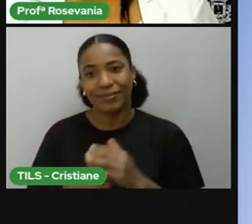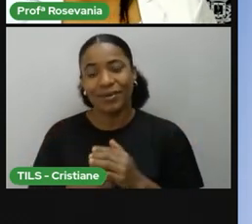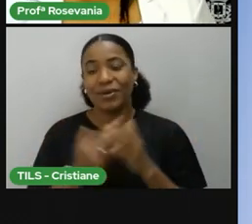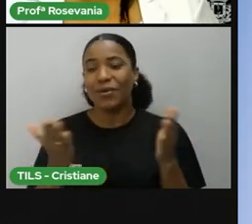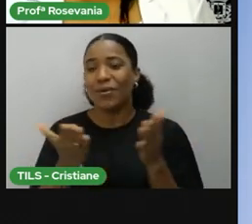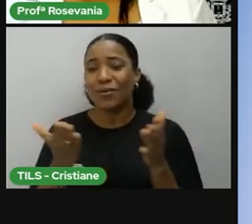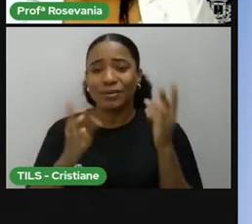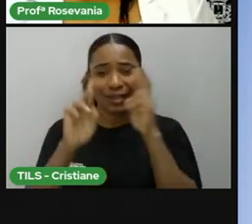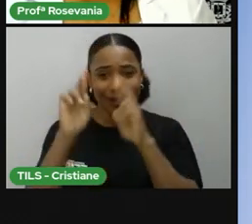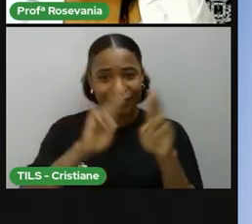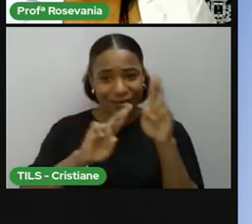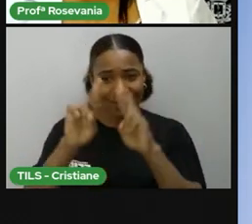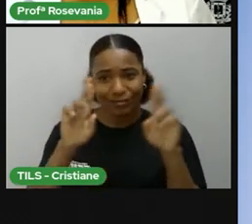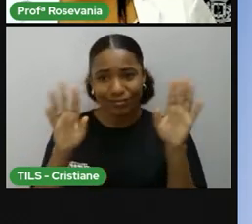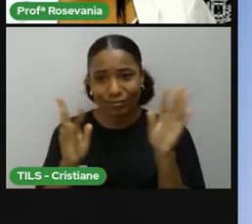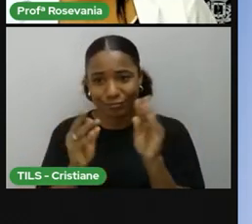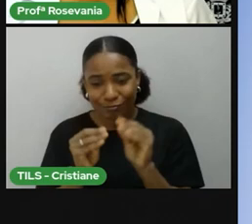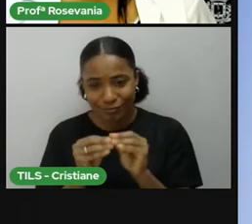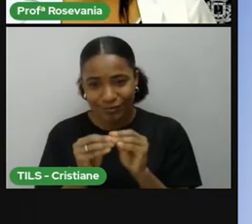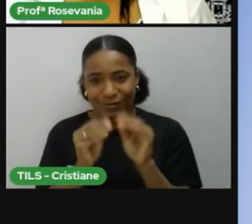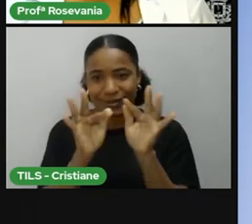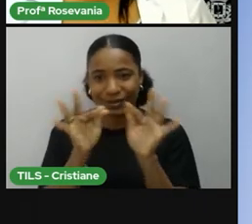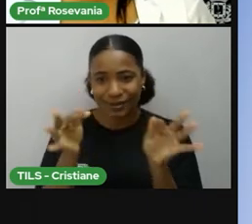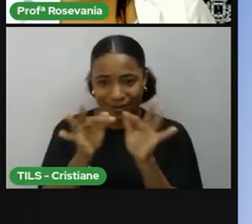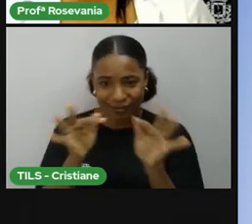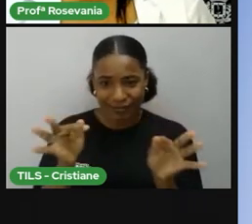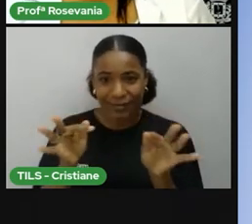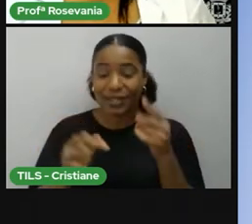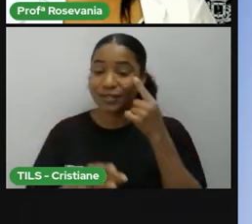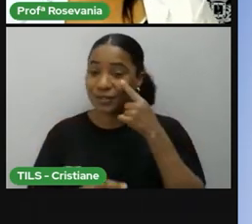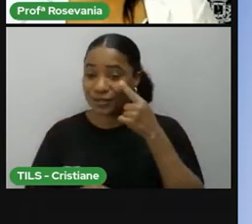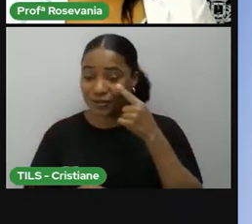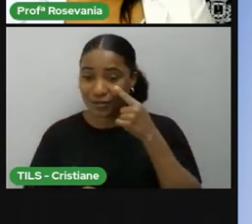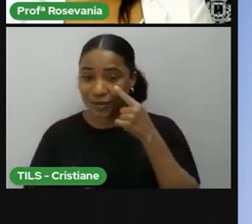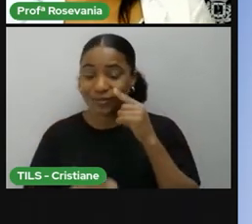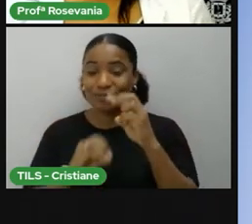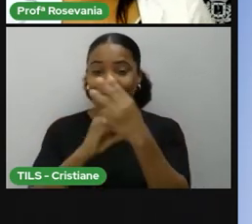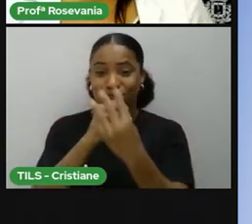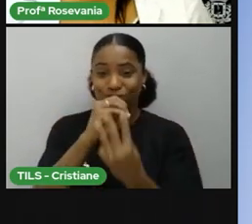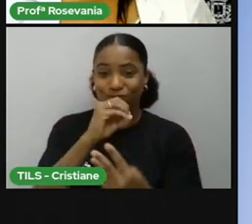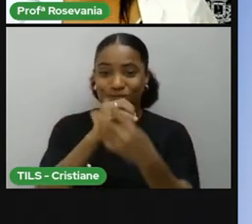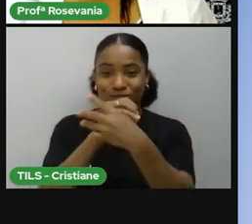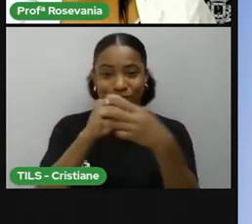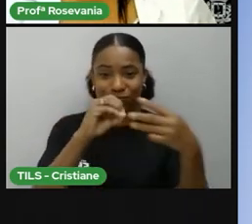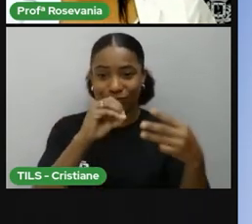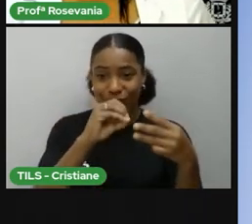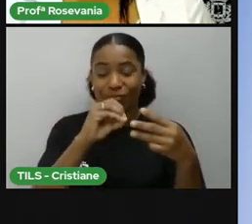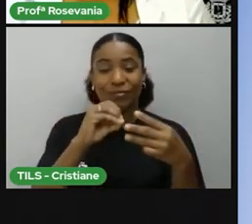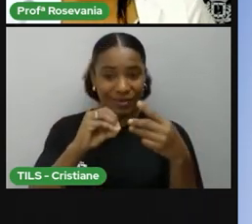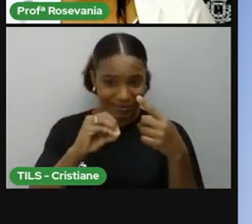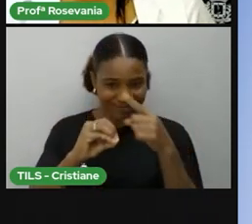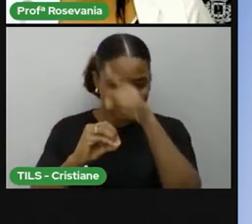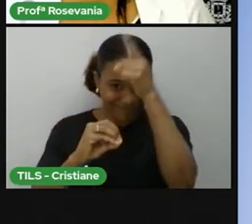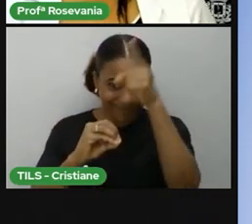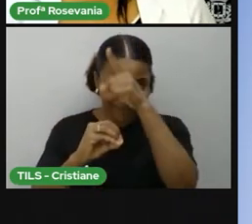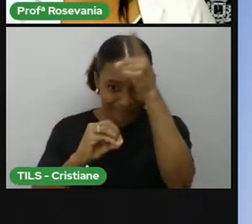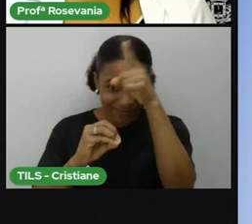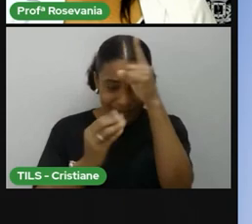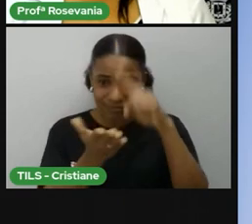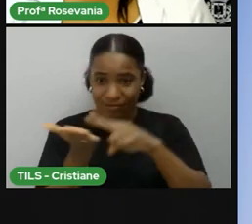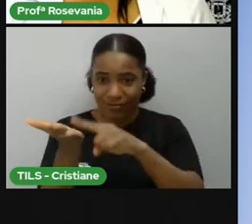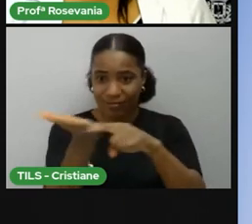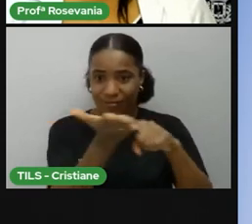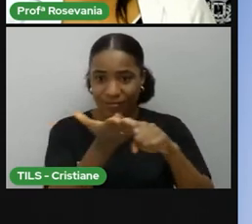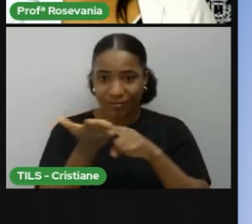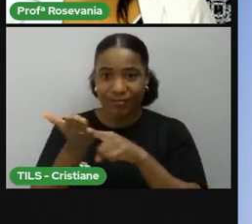nossa revisão ficou bem simples. Nós falamos das linhas imaginárias, a importância delas no processo de localização, que